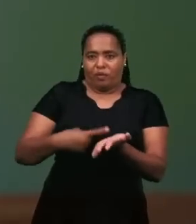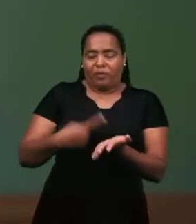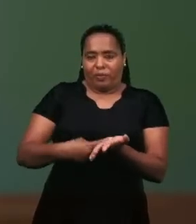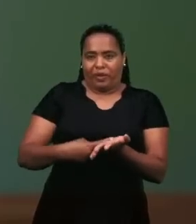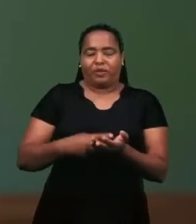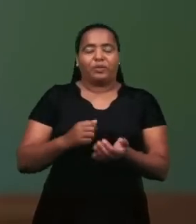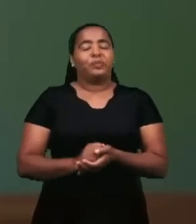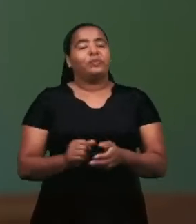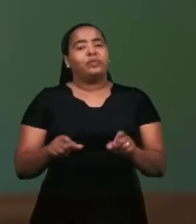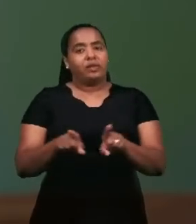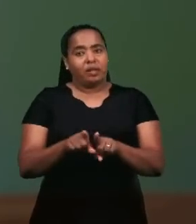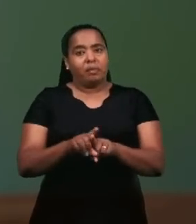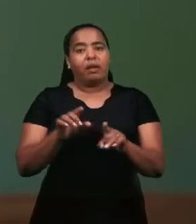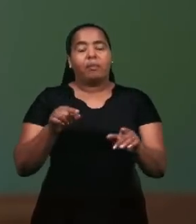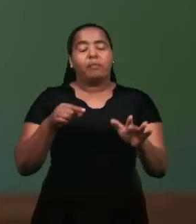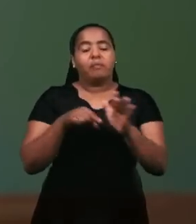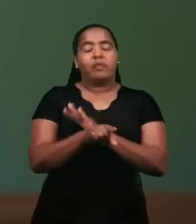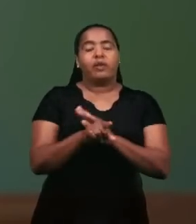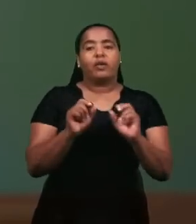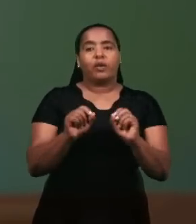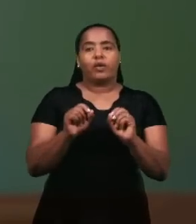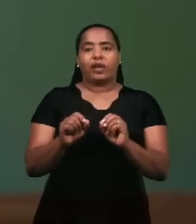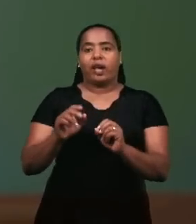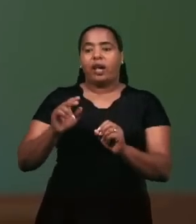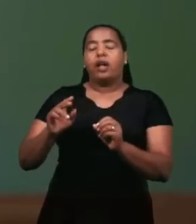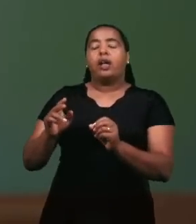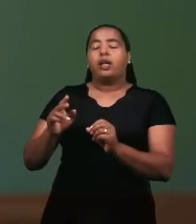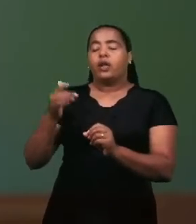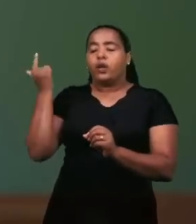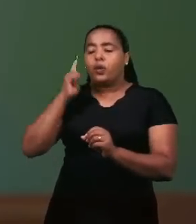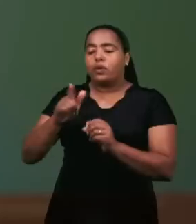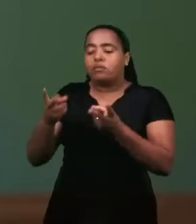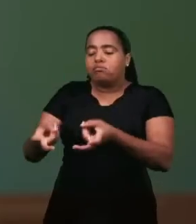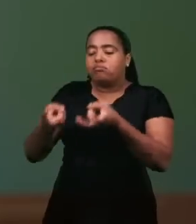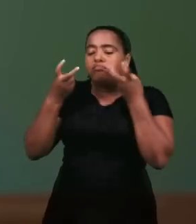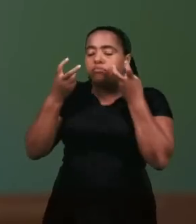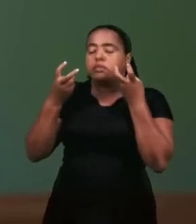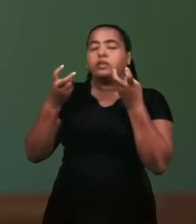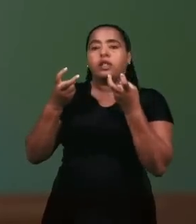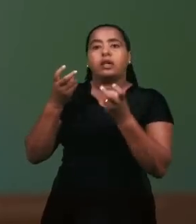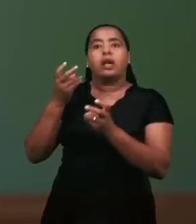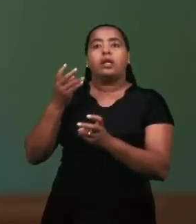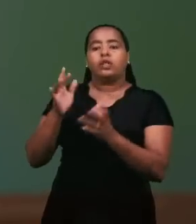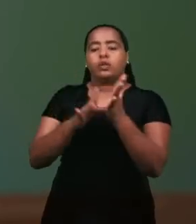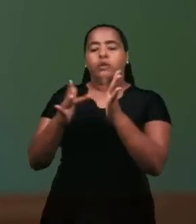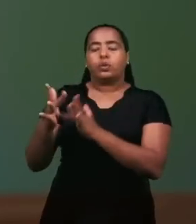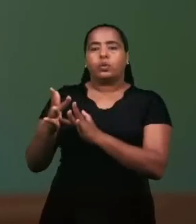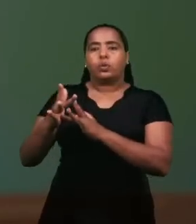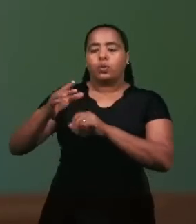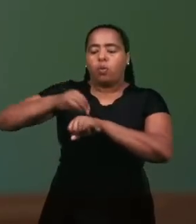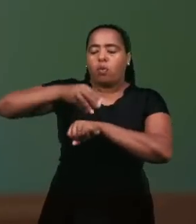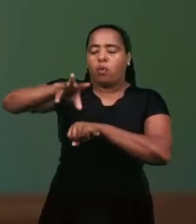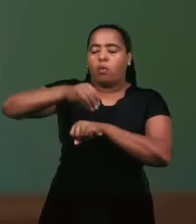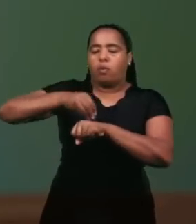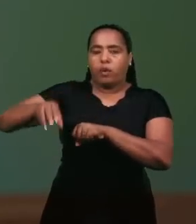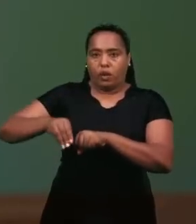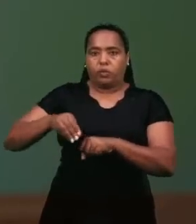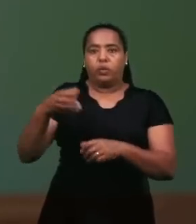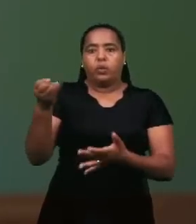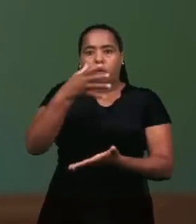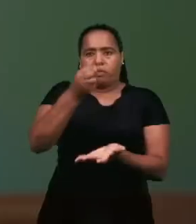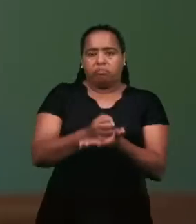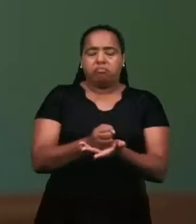era exatamente encontrar Jesus como o único mediador no Novo Testamento. Nós ficamos, então, maravilhados com a resposta